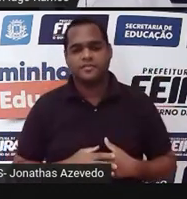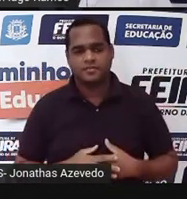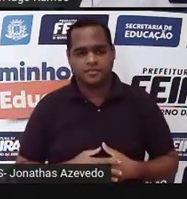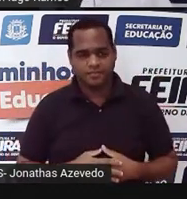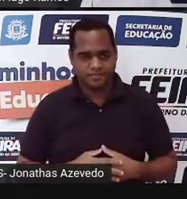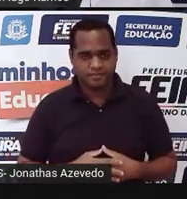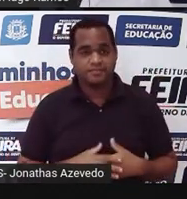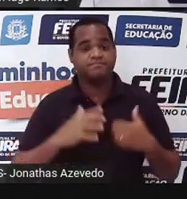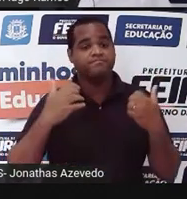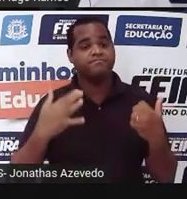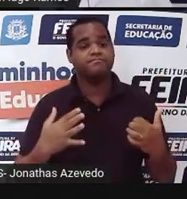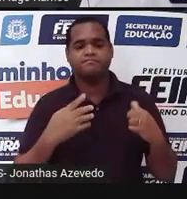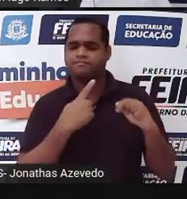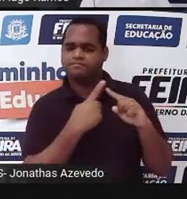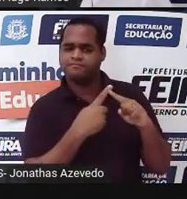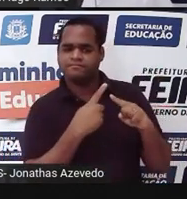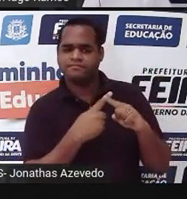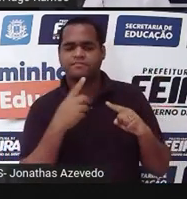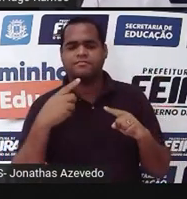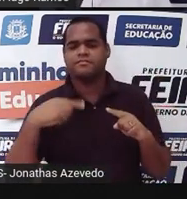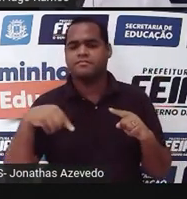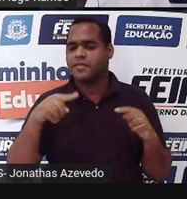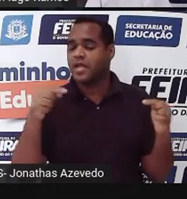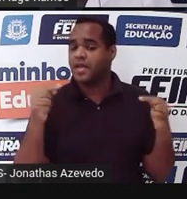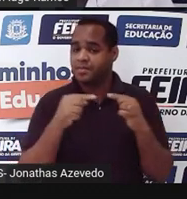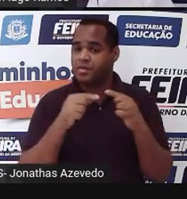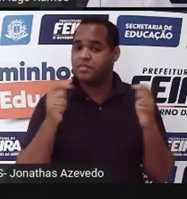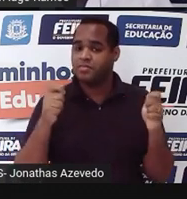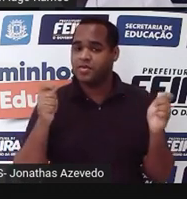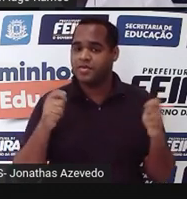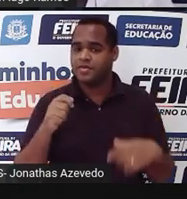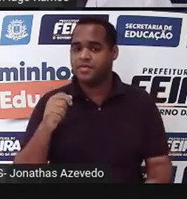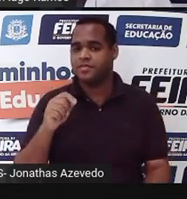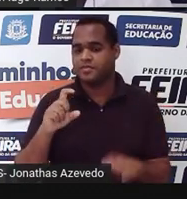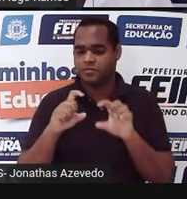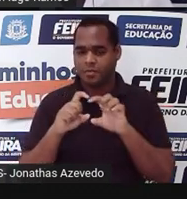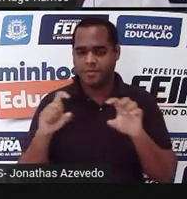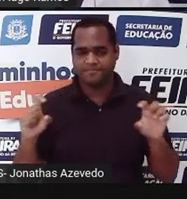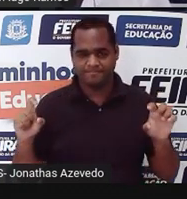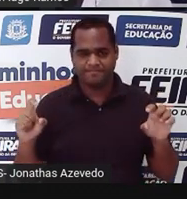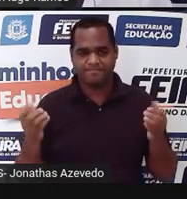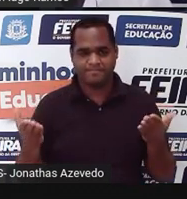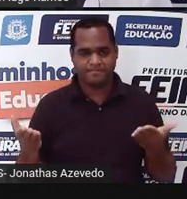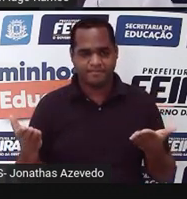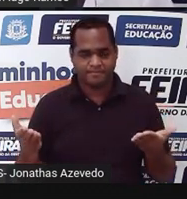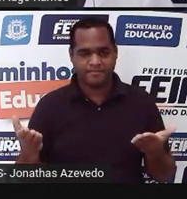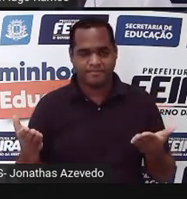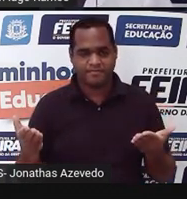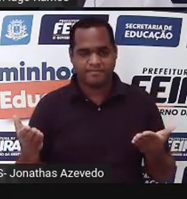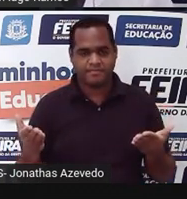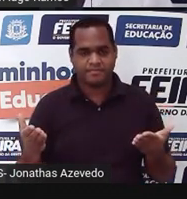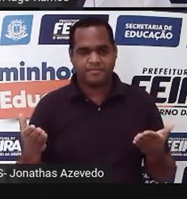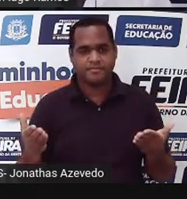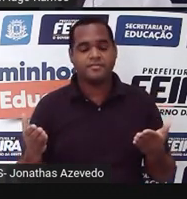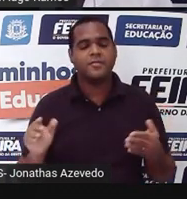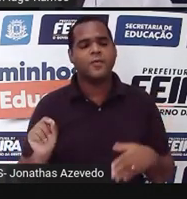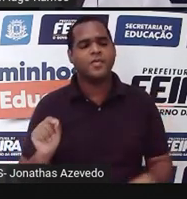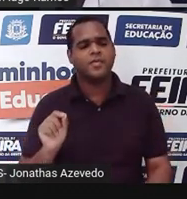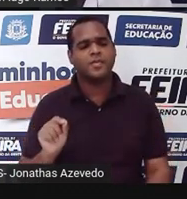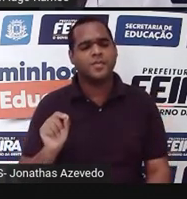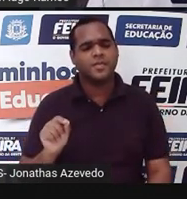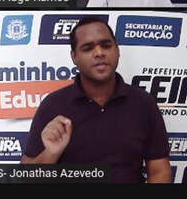Por quê? Porque essa situação, ela envolve o que a gente chama de percentuais sucessivos.